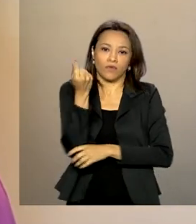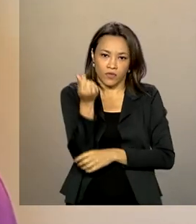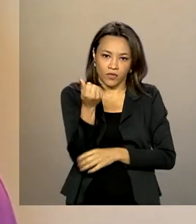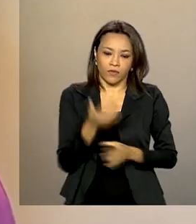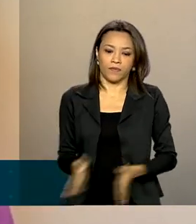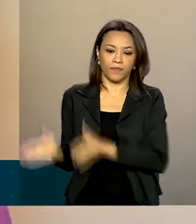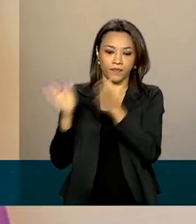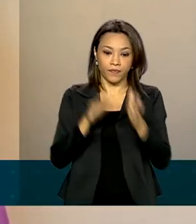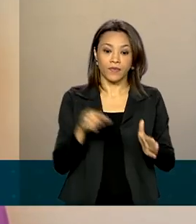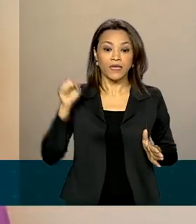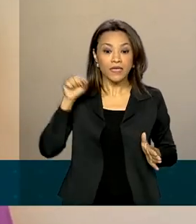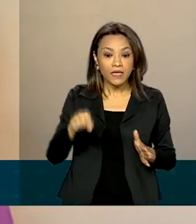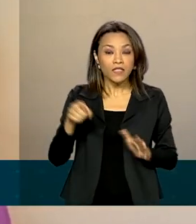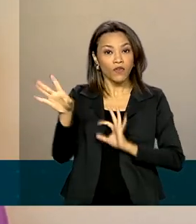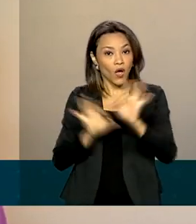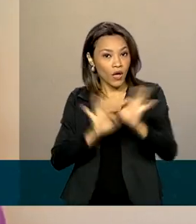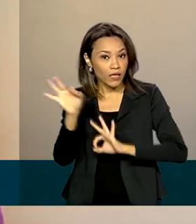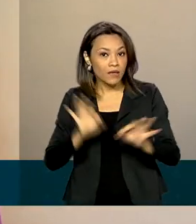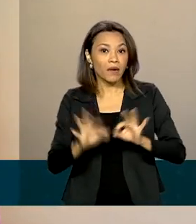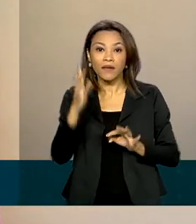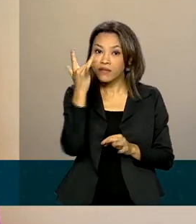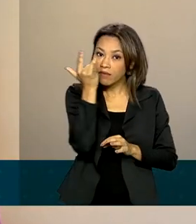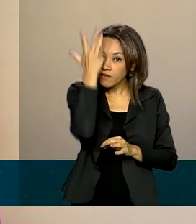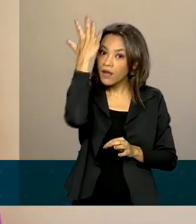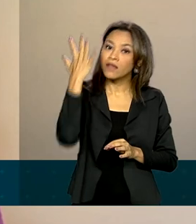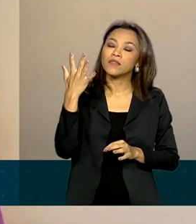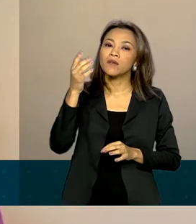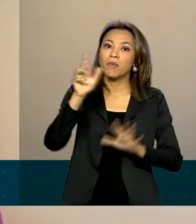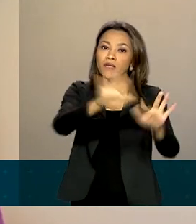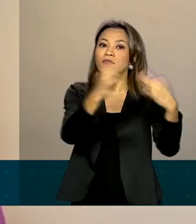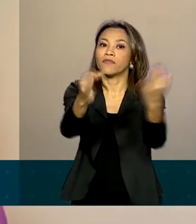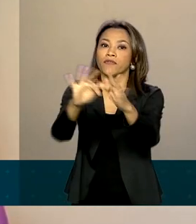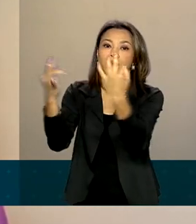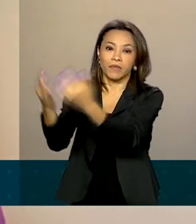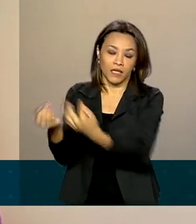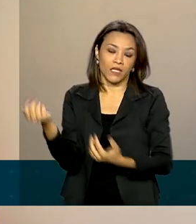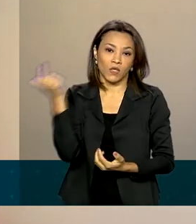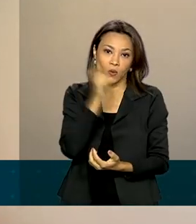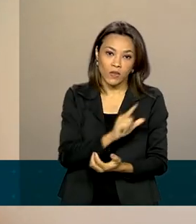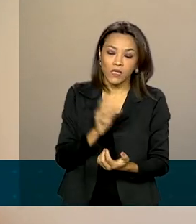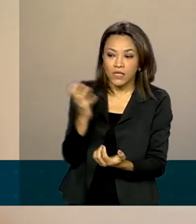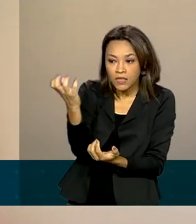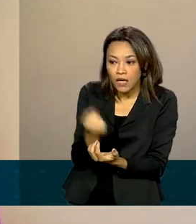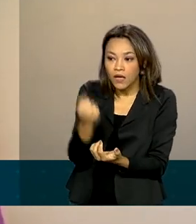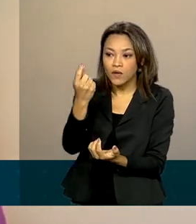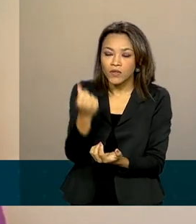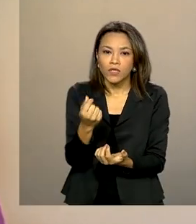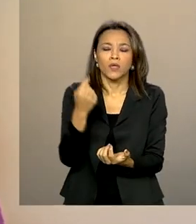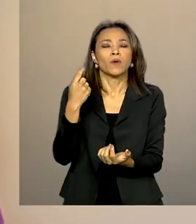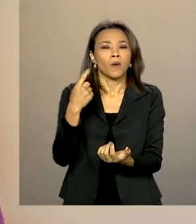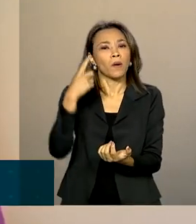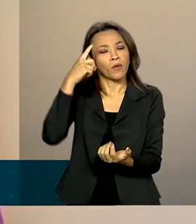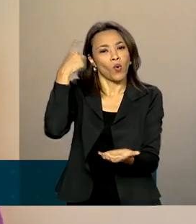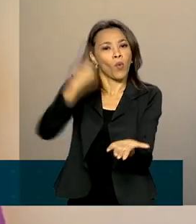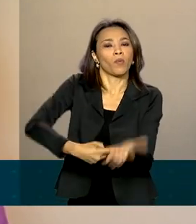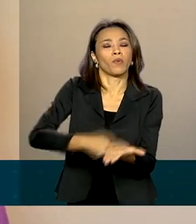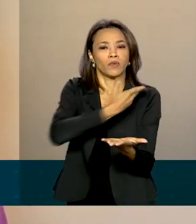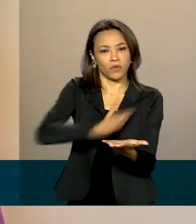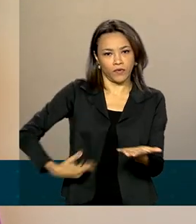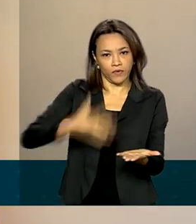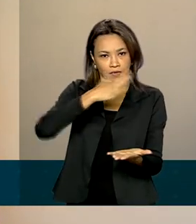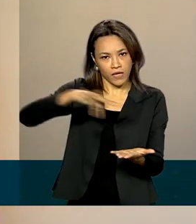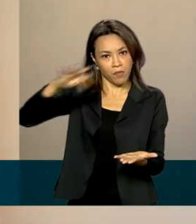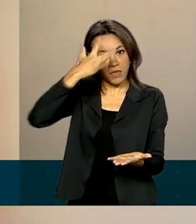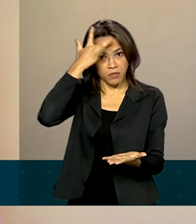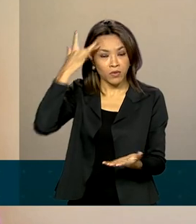facilitar o pagamento a todas as famílias do programa Bolsa Família, mantendo o compromisso do governo federal com os mais vulneráveis, principalmente